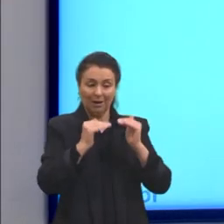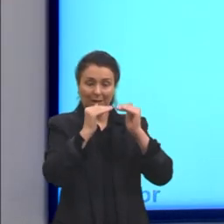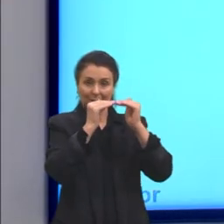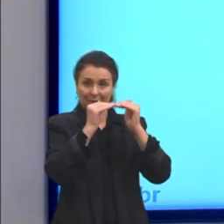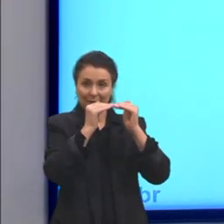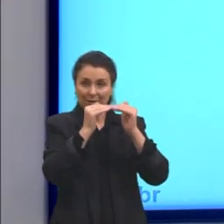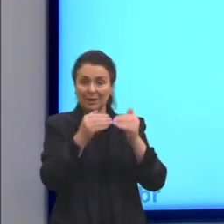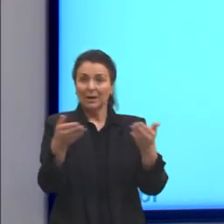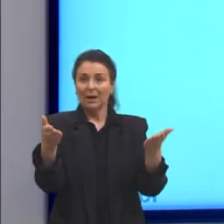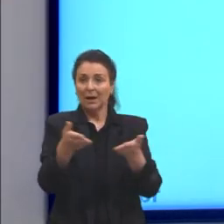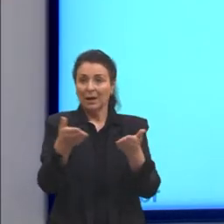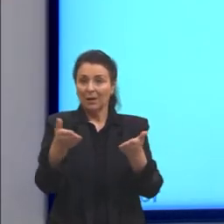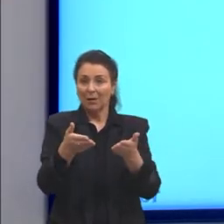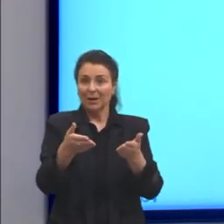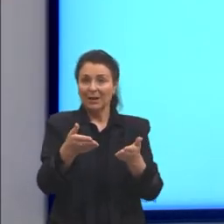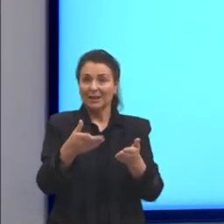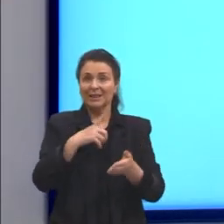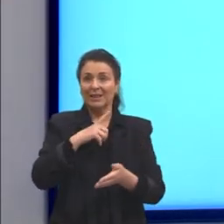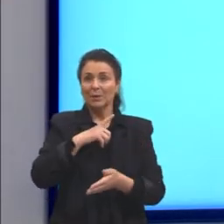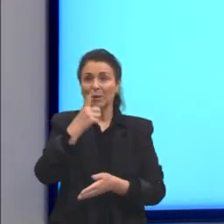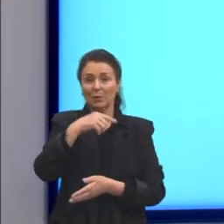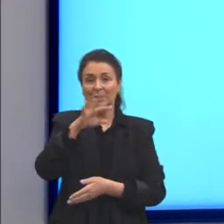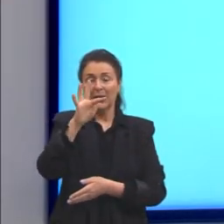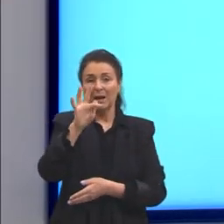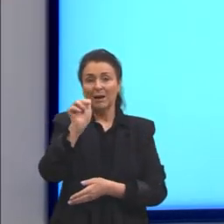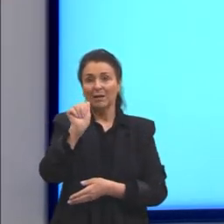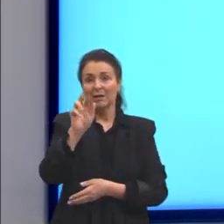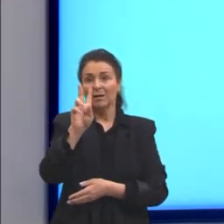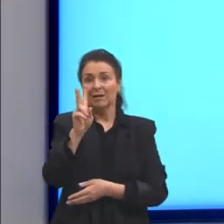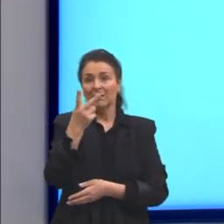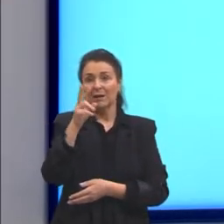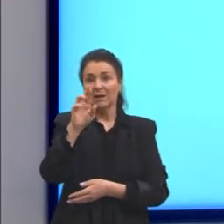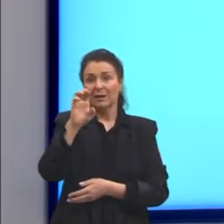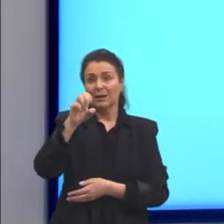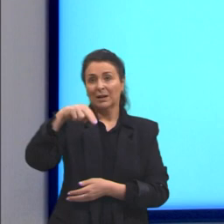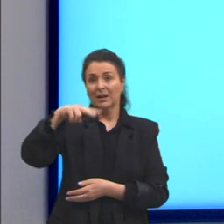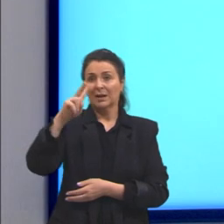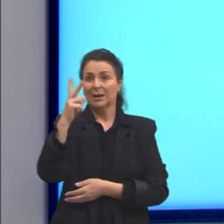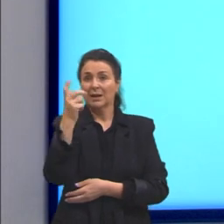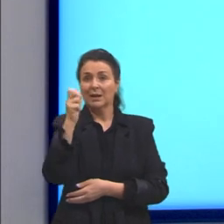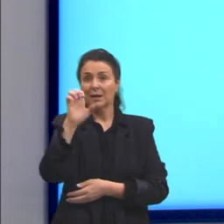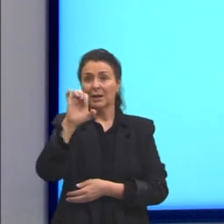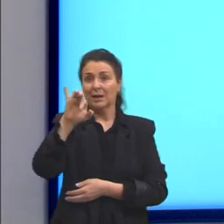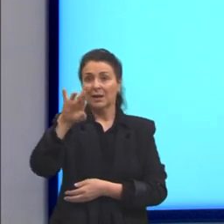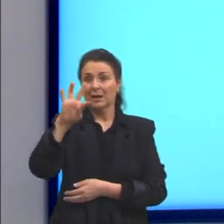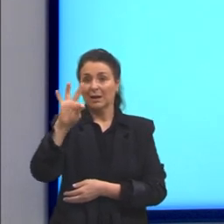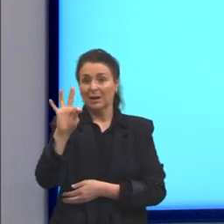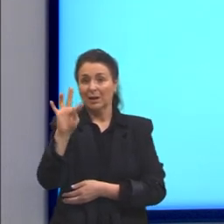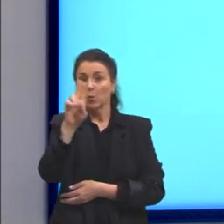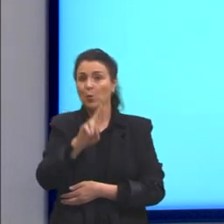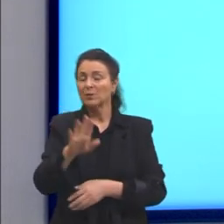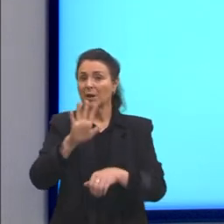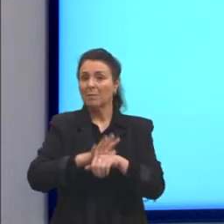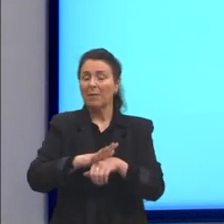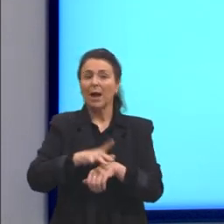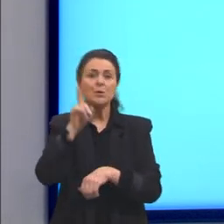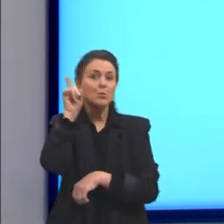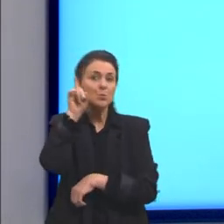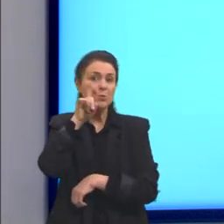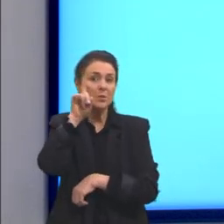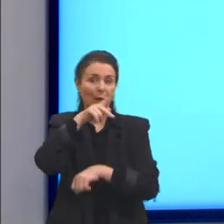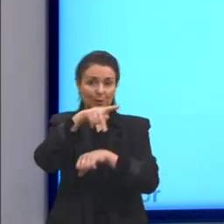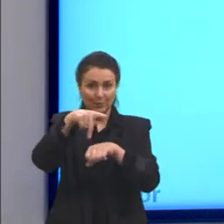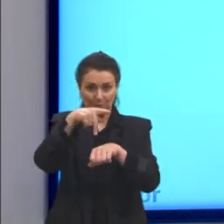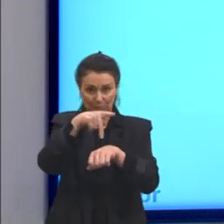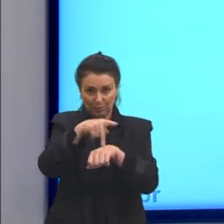Agora, a vai falar sobre a escala Fahrenheit. A Fahrenheit é utilizada mais nos Estados Unidos. Já faz um